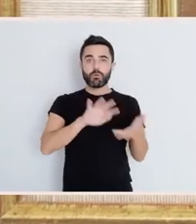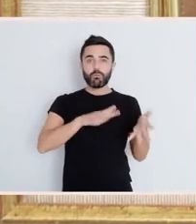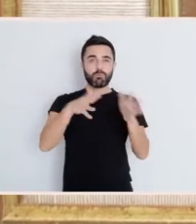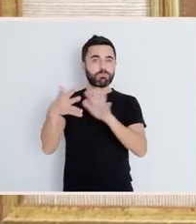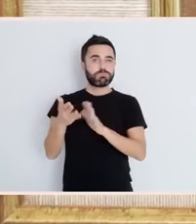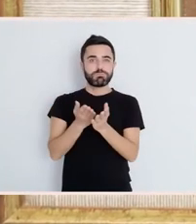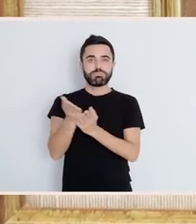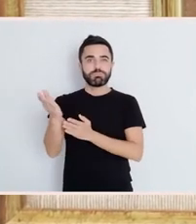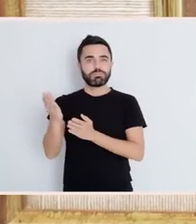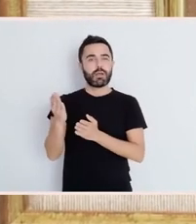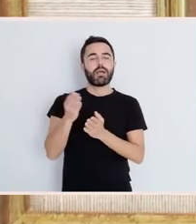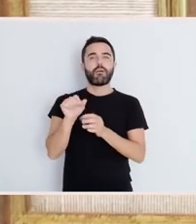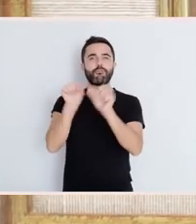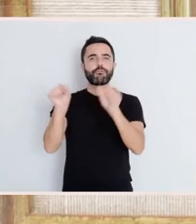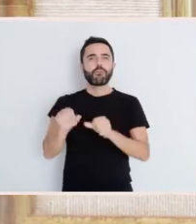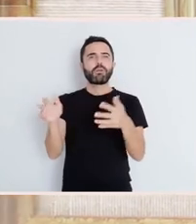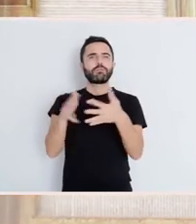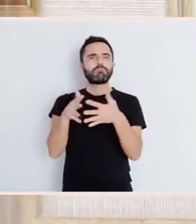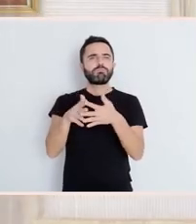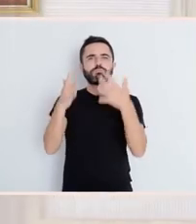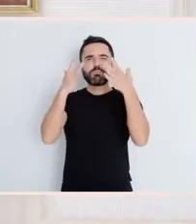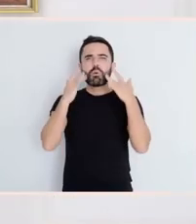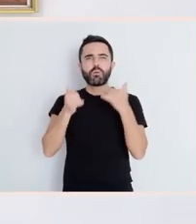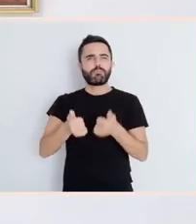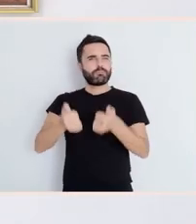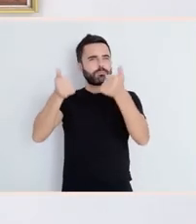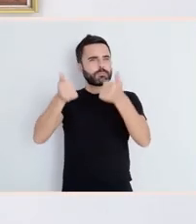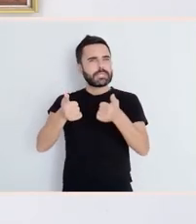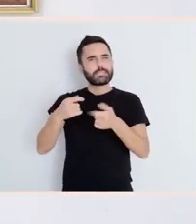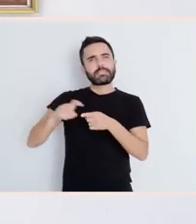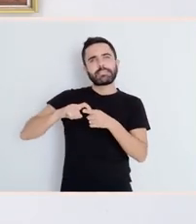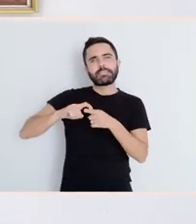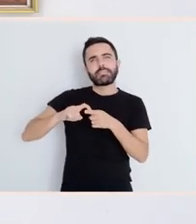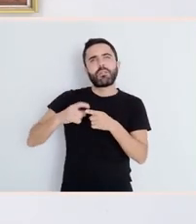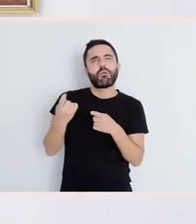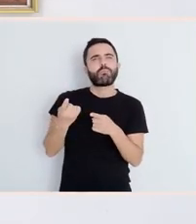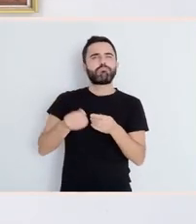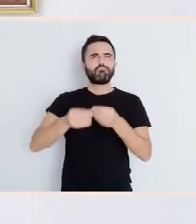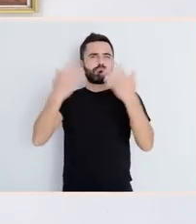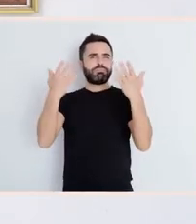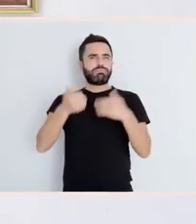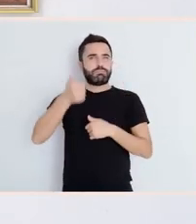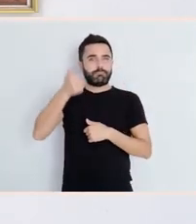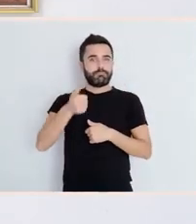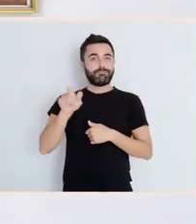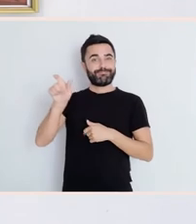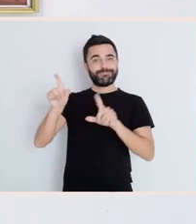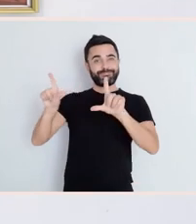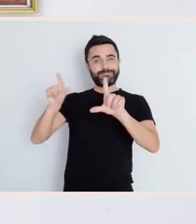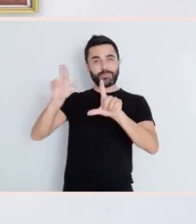Progresivamente, foi evolucionando cara ás formas máis esquemáticas, unha linguaxe máis depurada, máis abstracta.